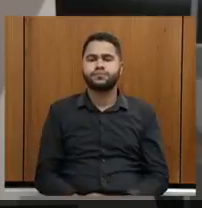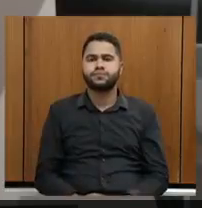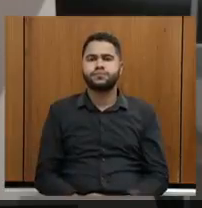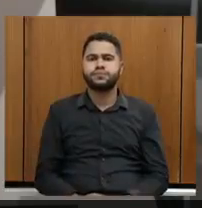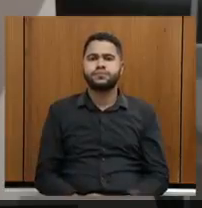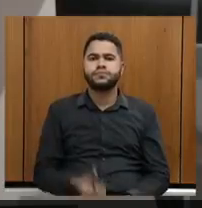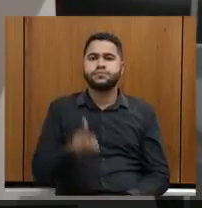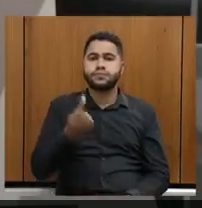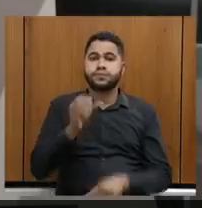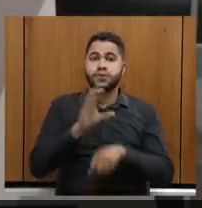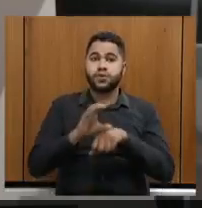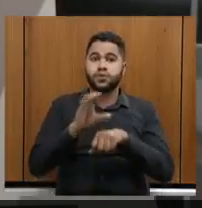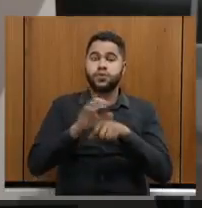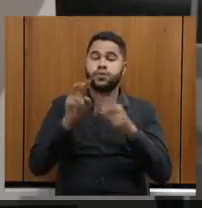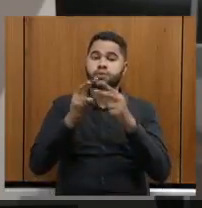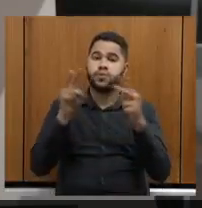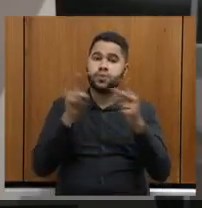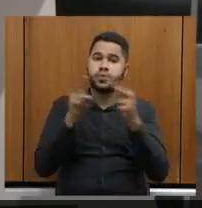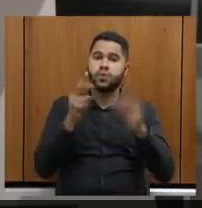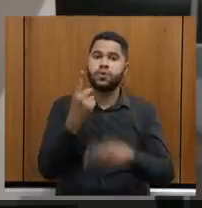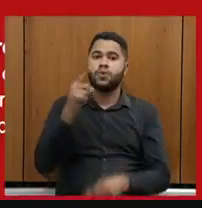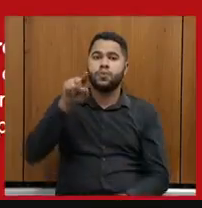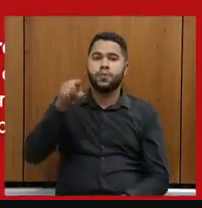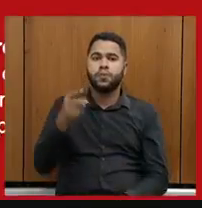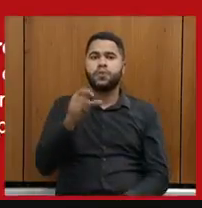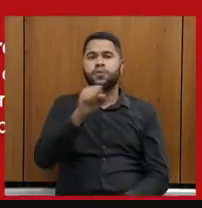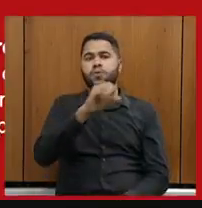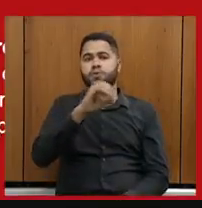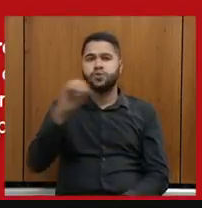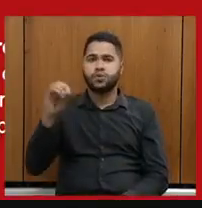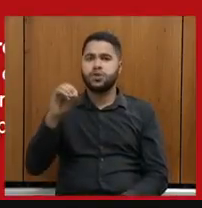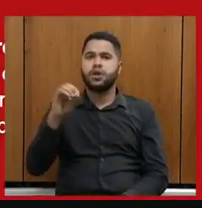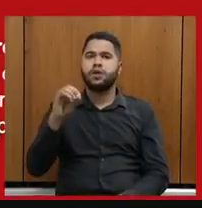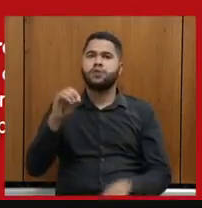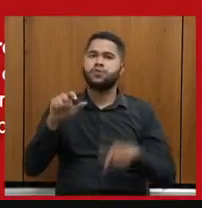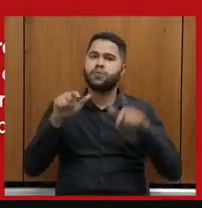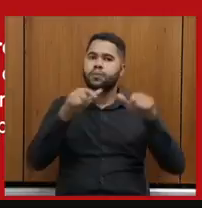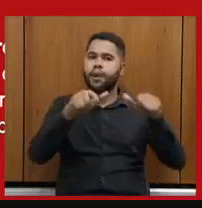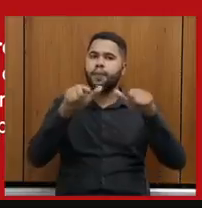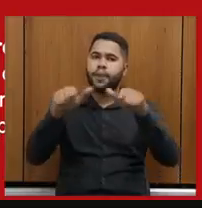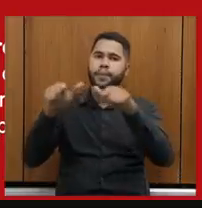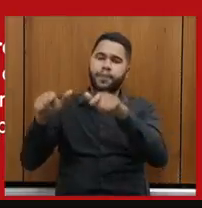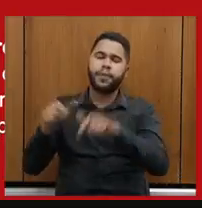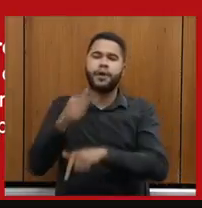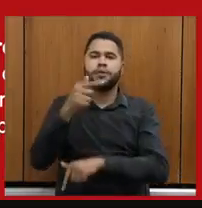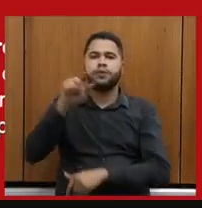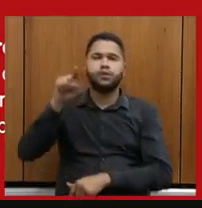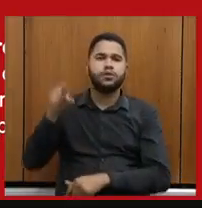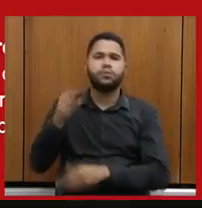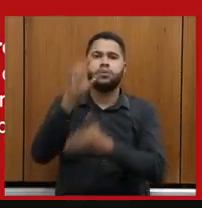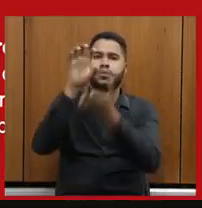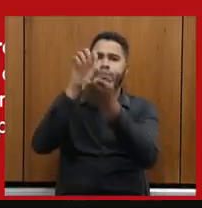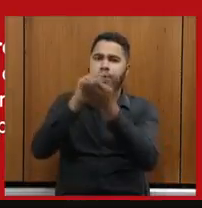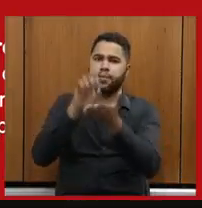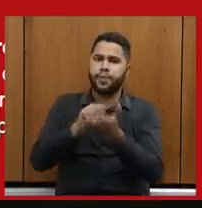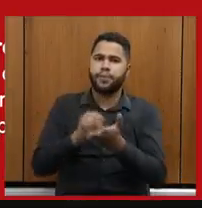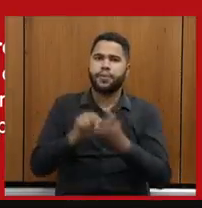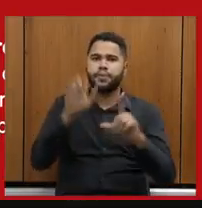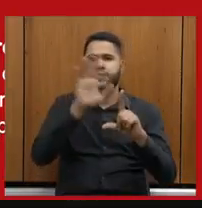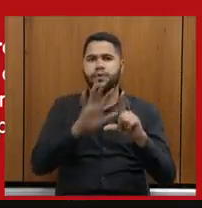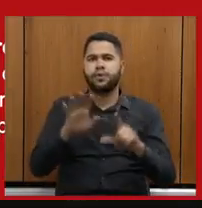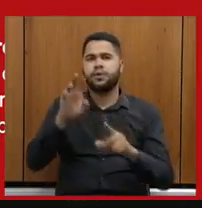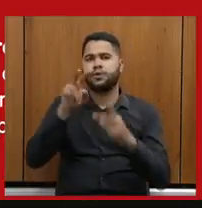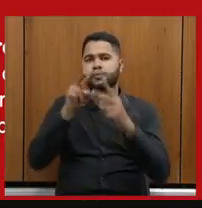Seis cursos EAD, 1.800 certificados emitidos, 7 mil inscritos na plataforma